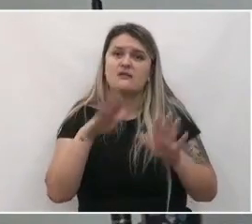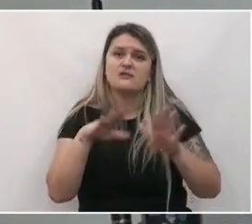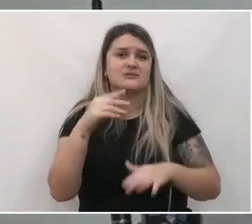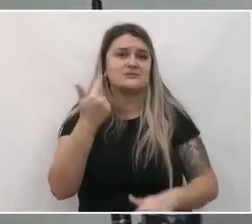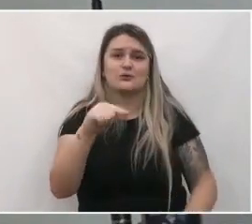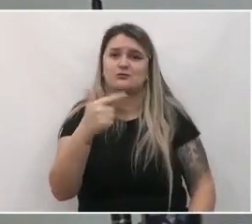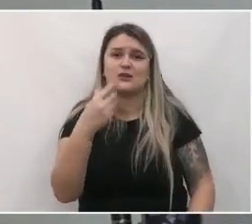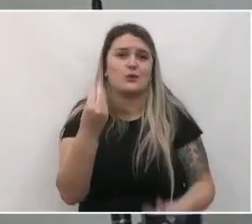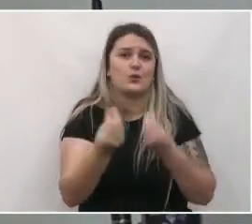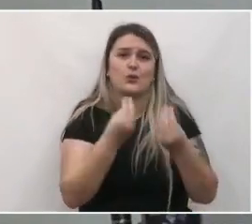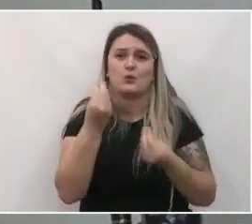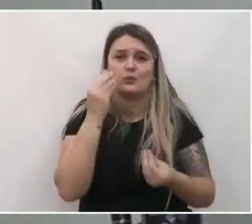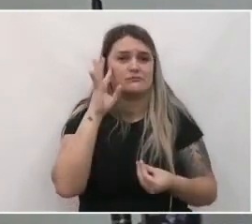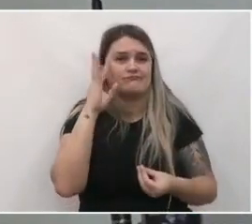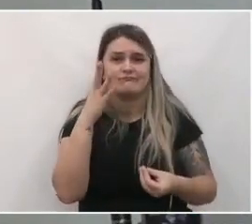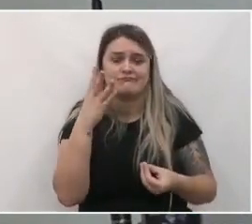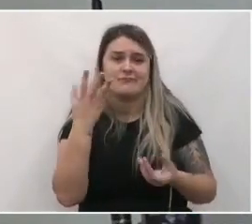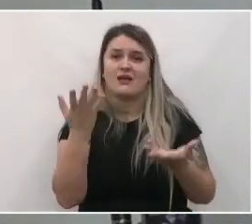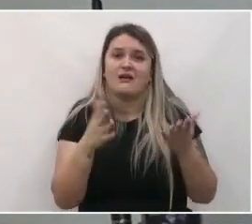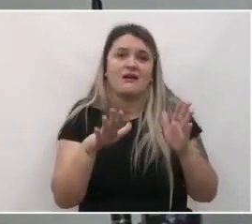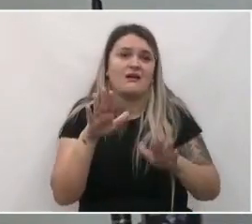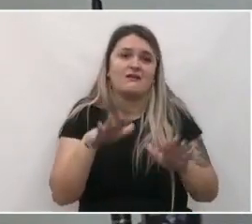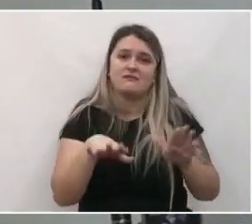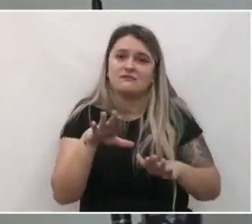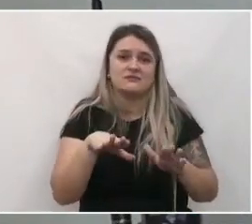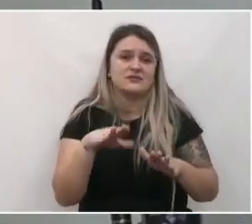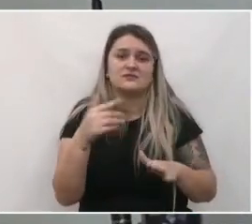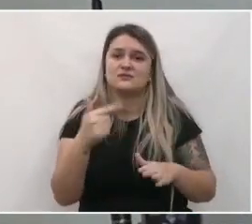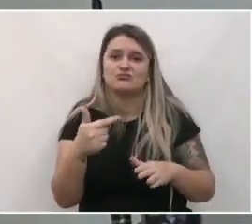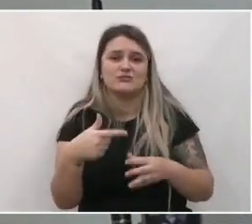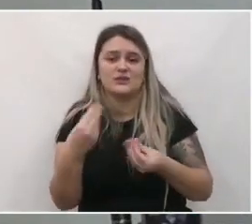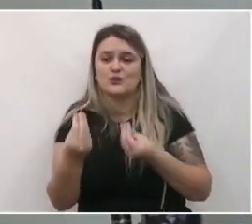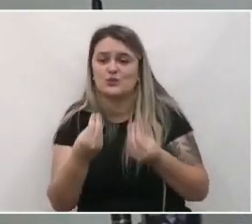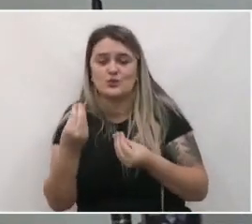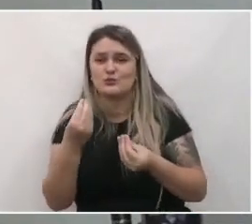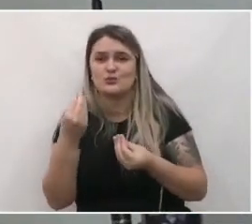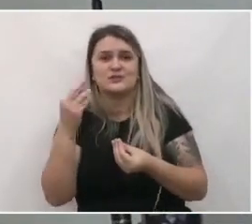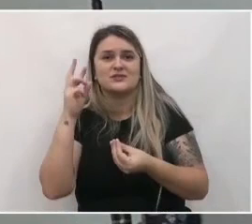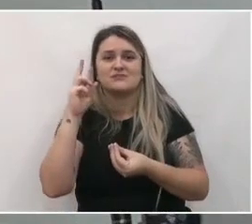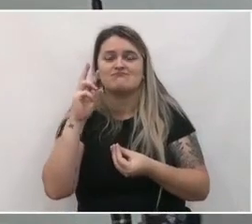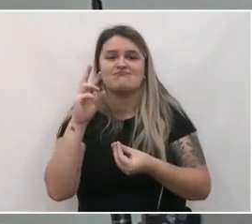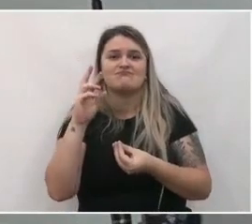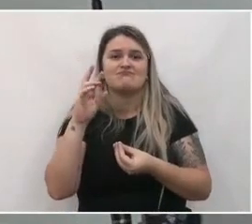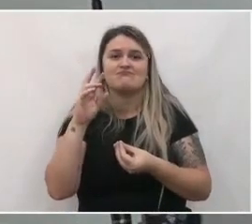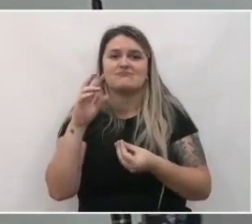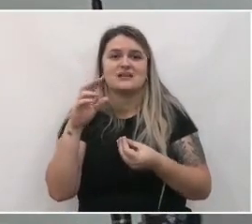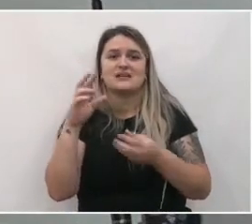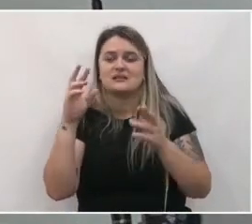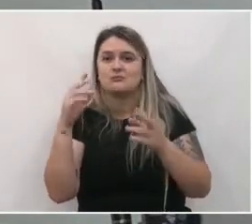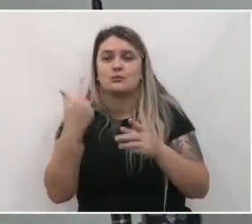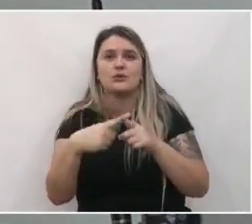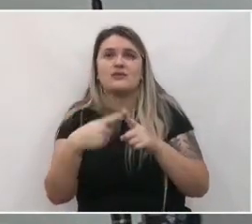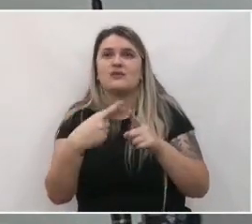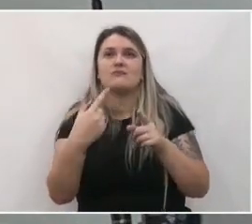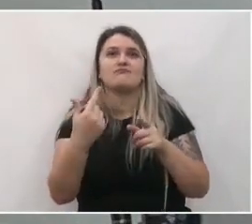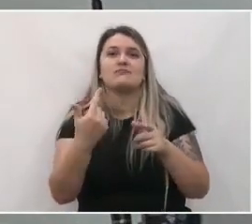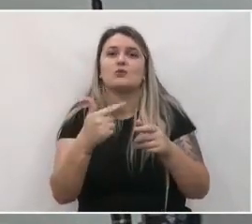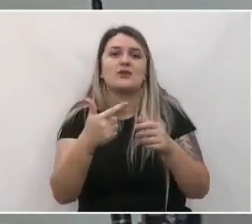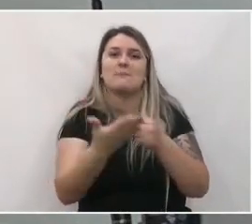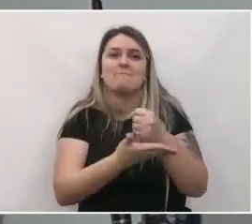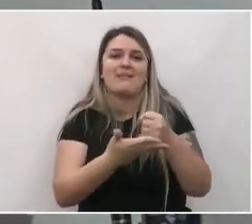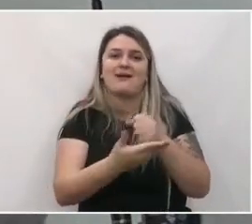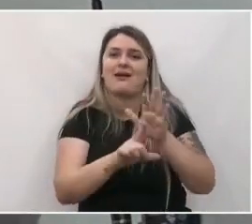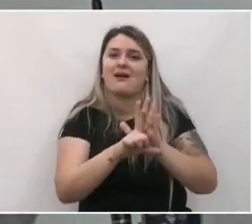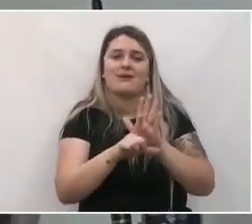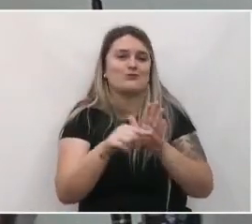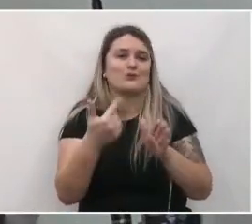há solução e, de repente, essa situação sem solução técnica, sem solução legal, não terá como ser